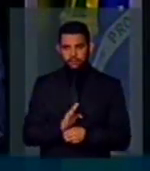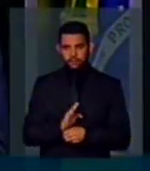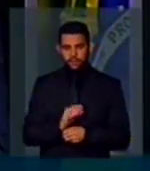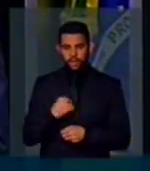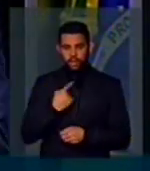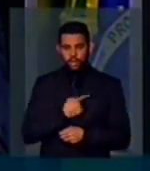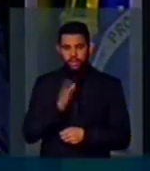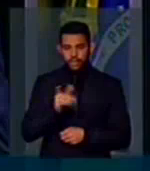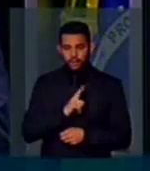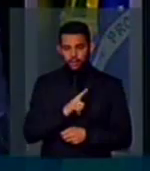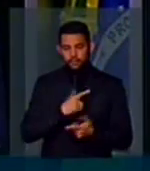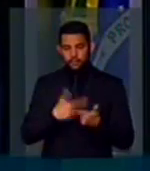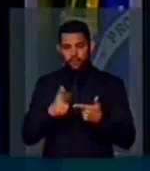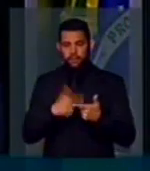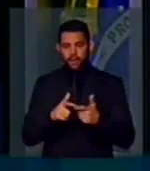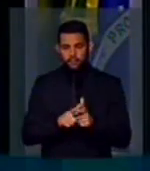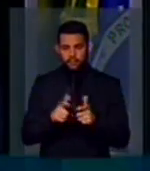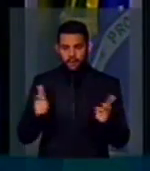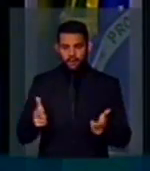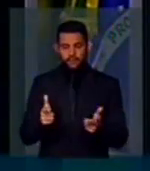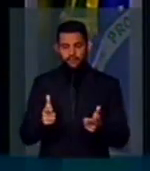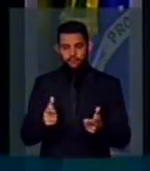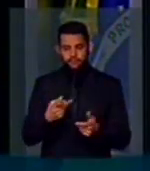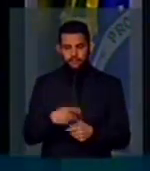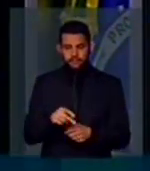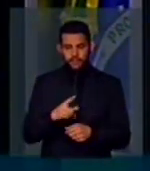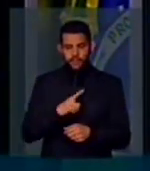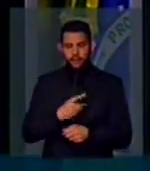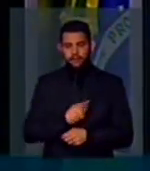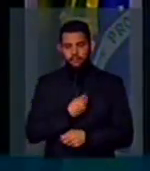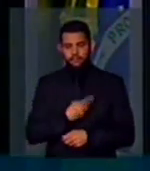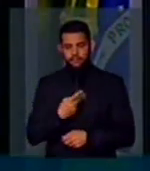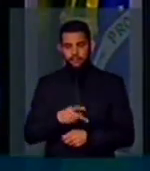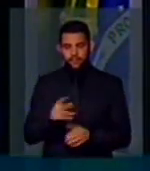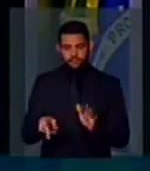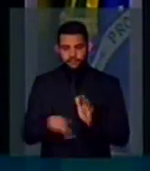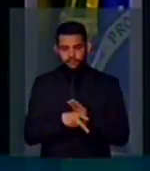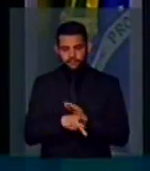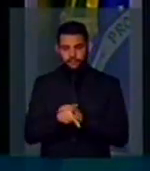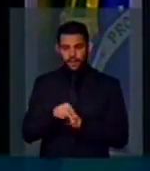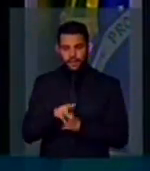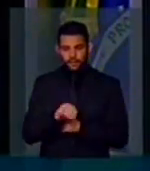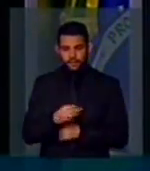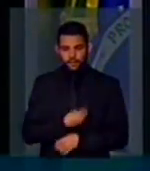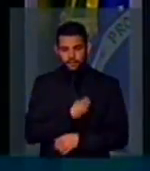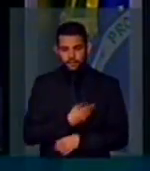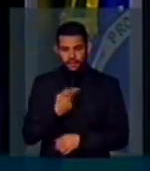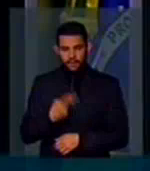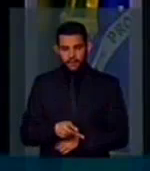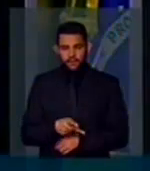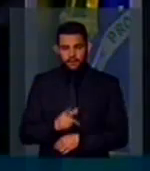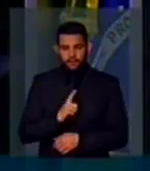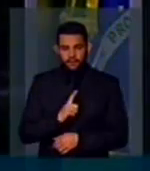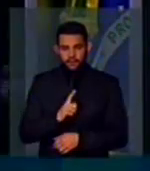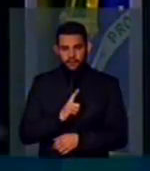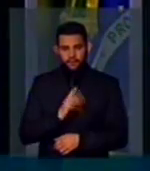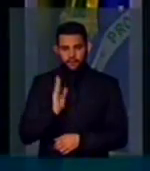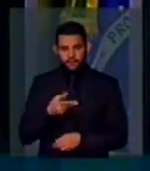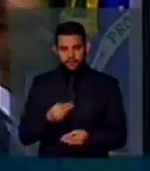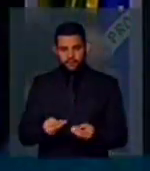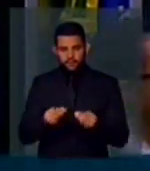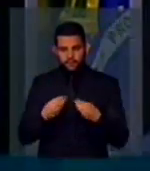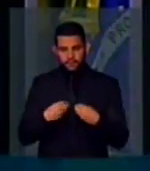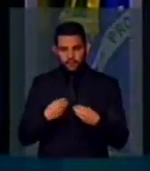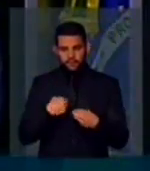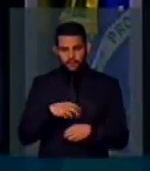Nós já temos problemas mais do que o suficiente aqui. Os próprios palestinos que estão aqui têm o que nos dá